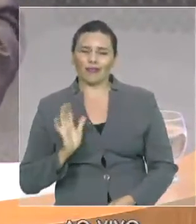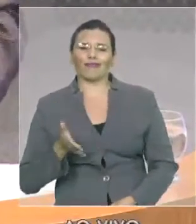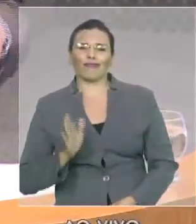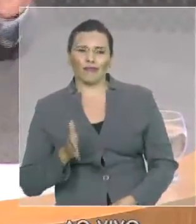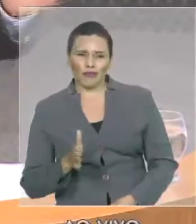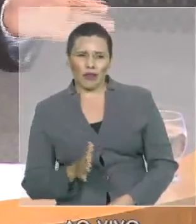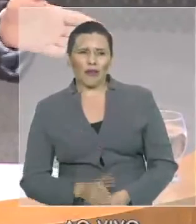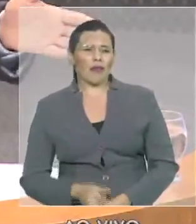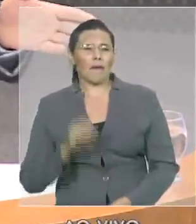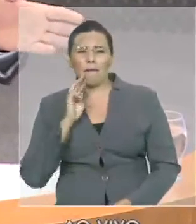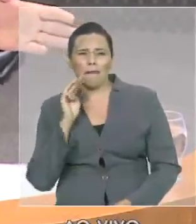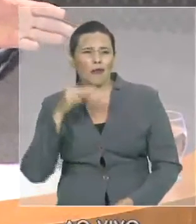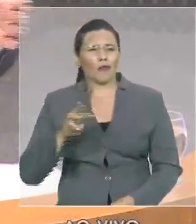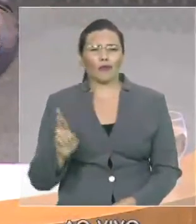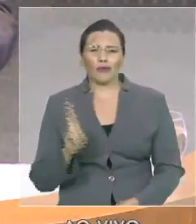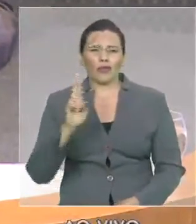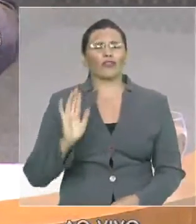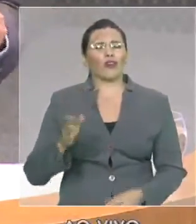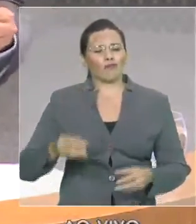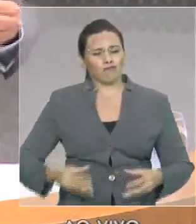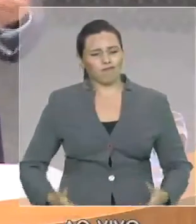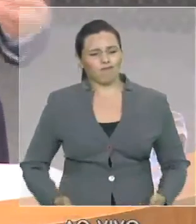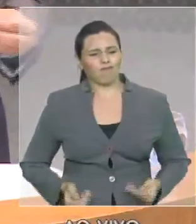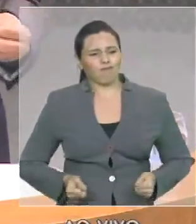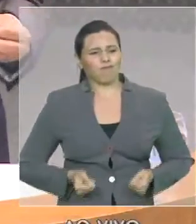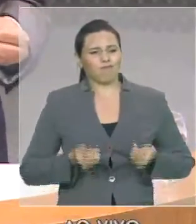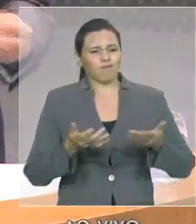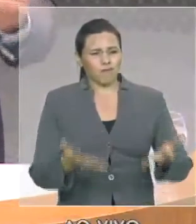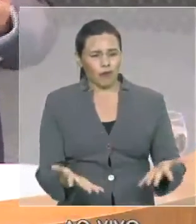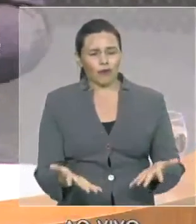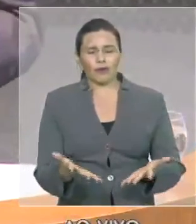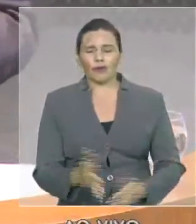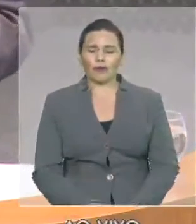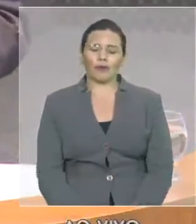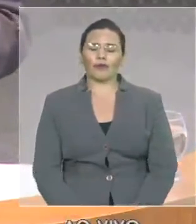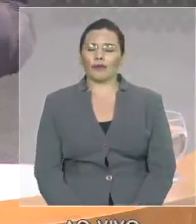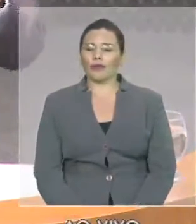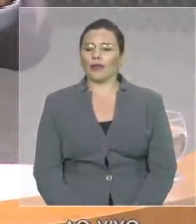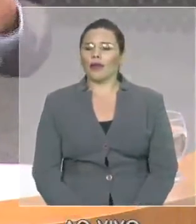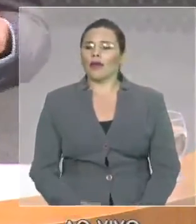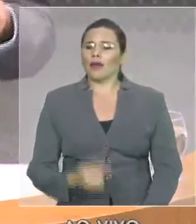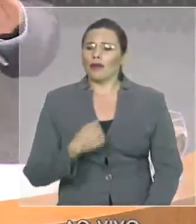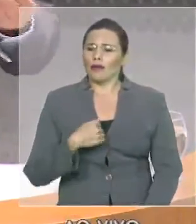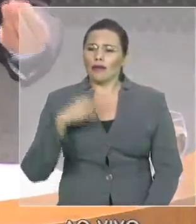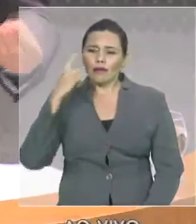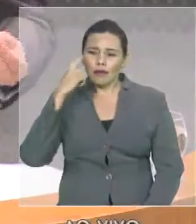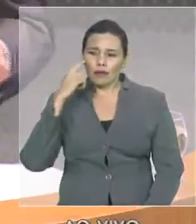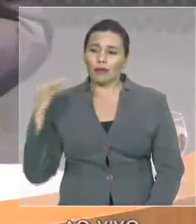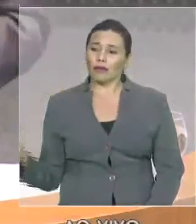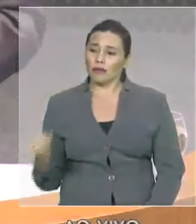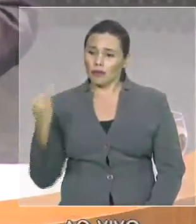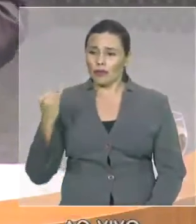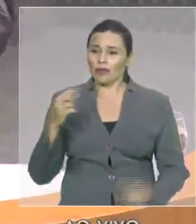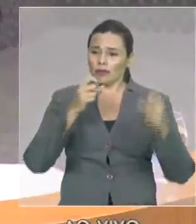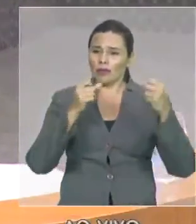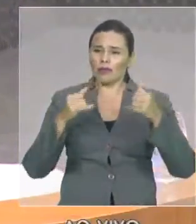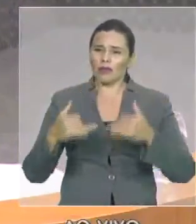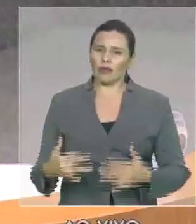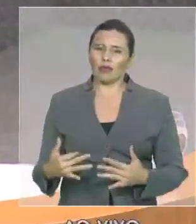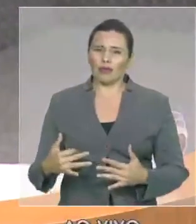as MAs e é importante destacar com relação a isto às vezes nós fazemos meras obras